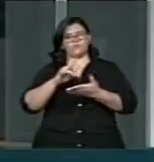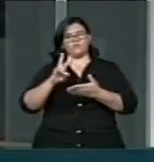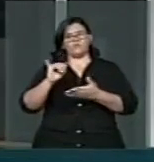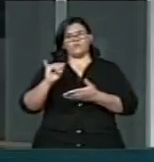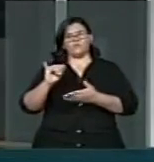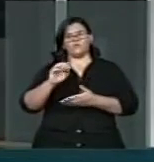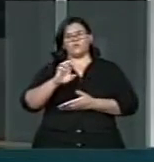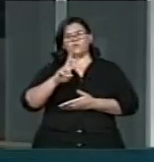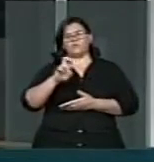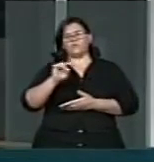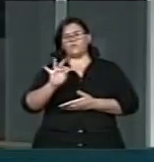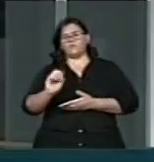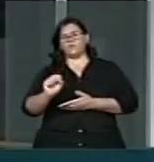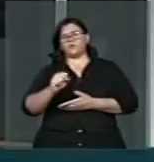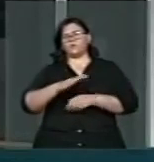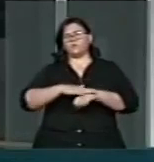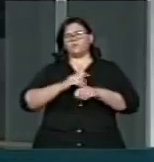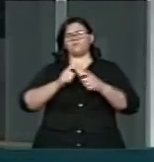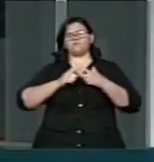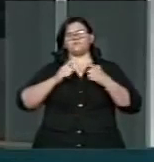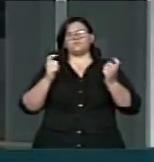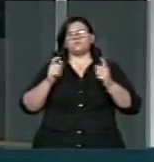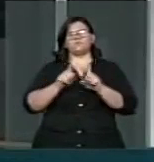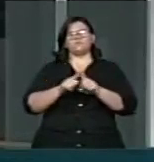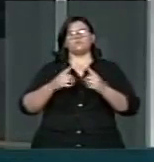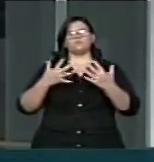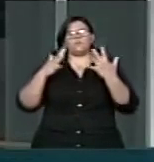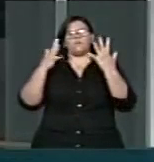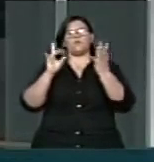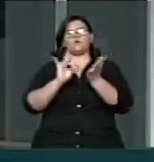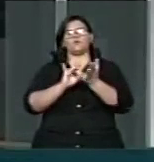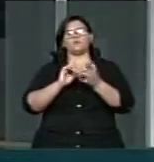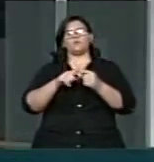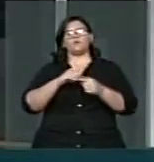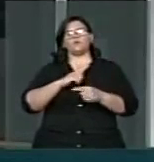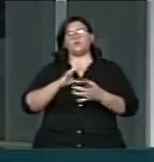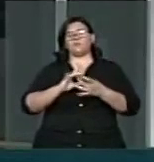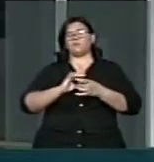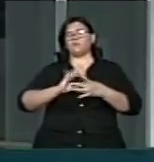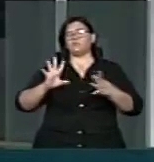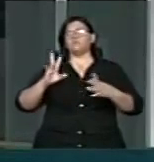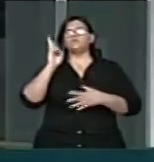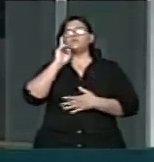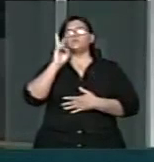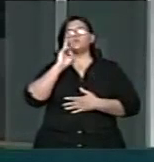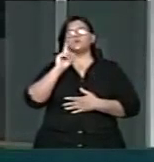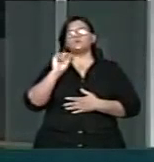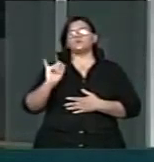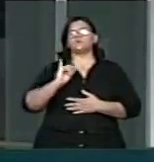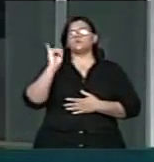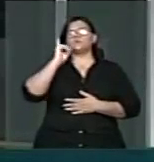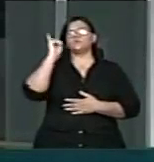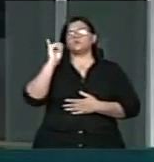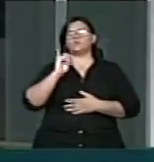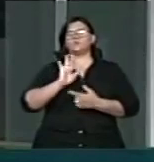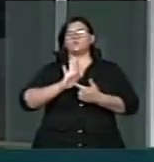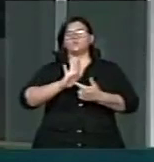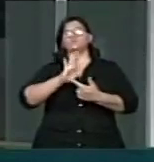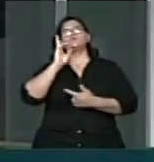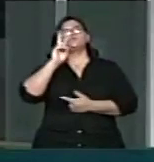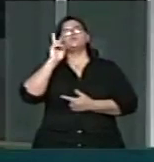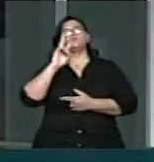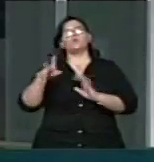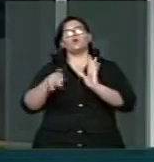expressividade nos calendários comemorativos, além de permitir a lembrança de importantes aspectos históricos e